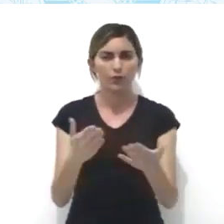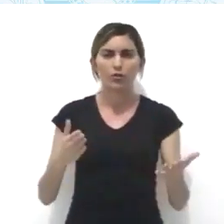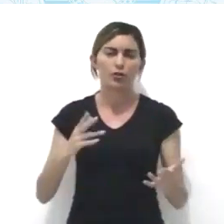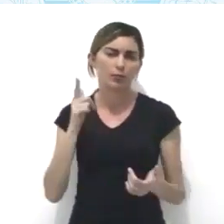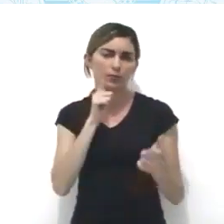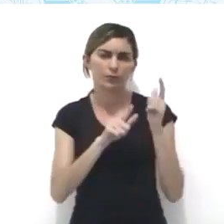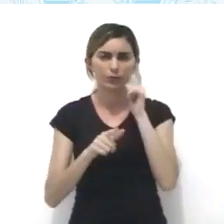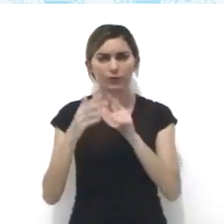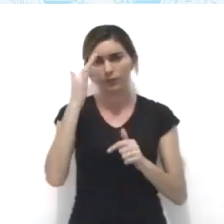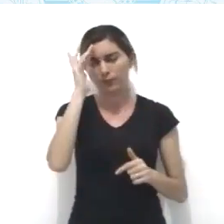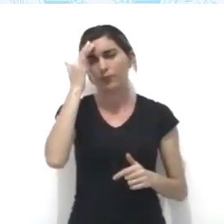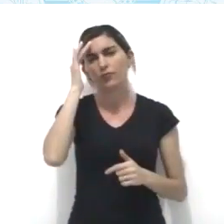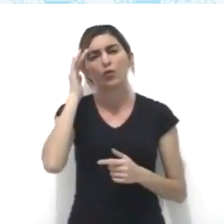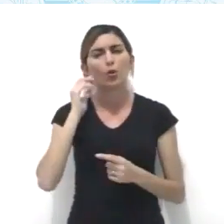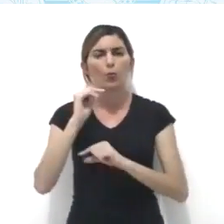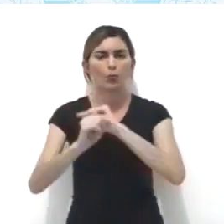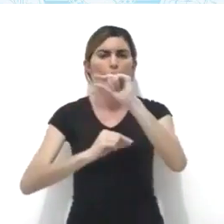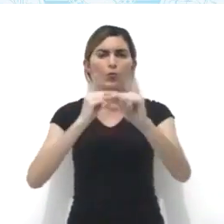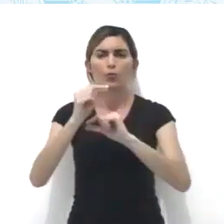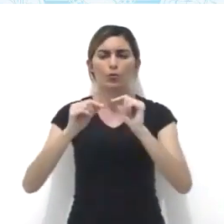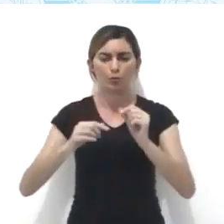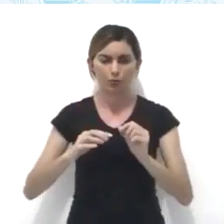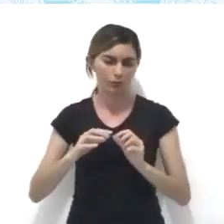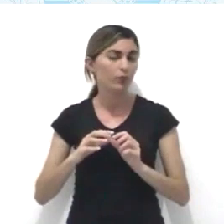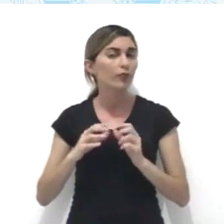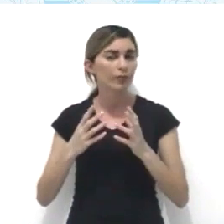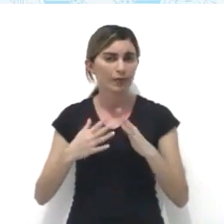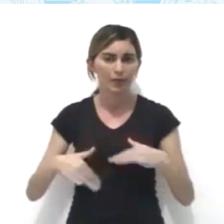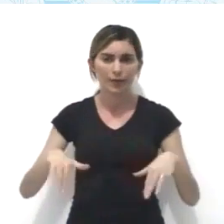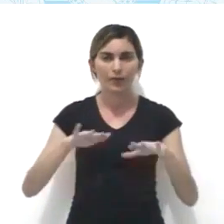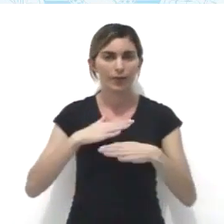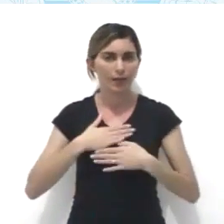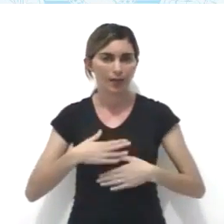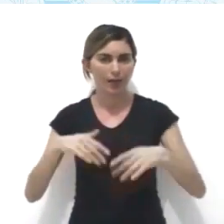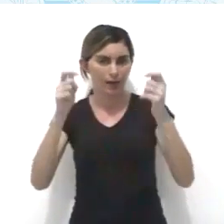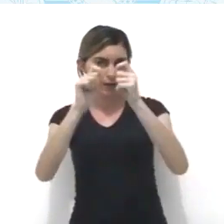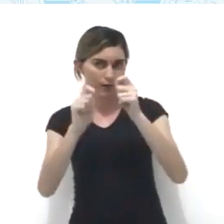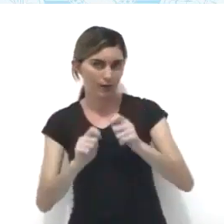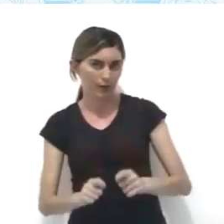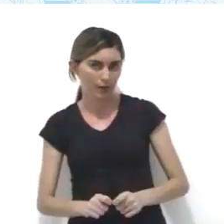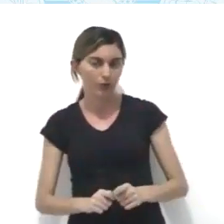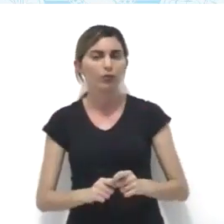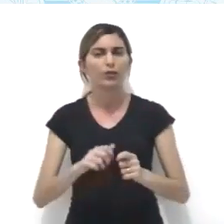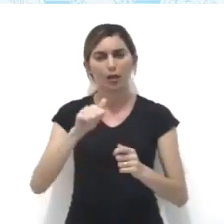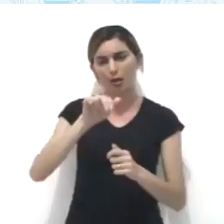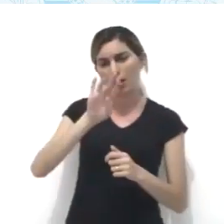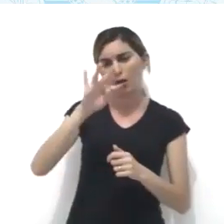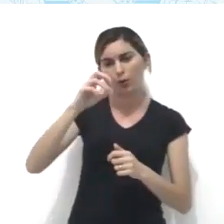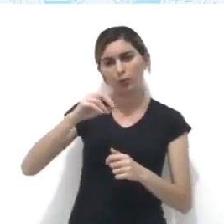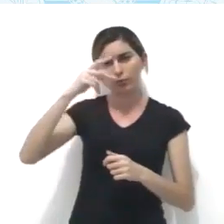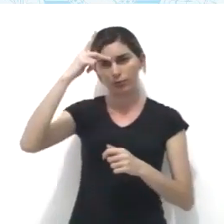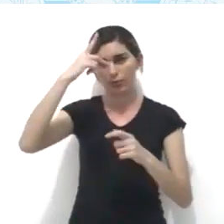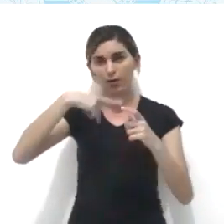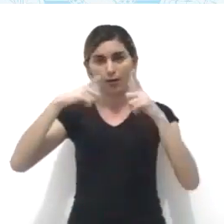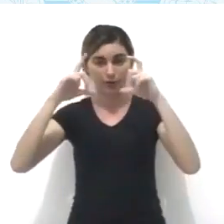vocês tenham conseguido entender um pouco desse universo da alma do artista, que é o autorretrato. A gente se vê na